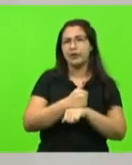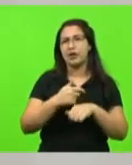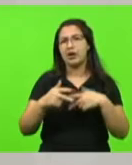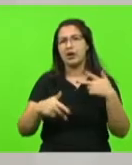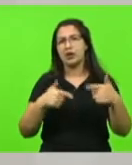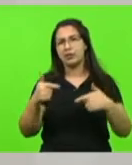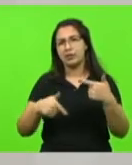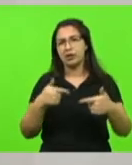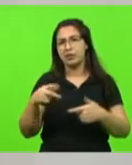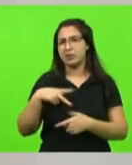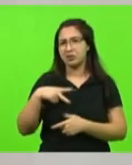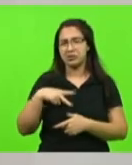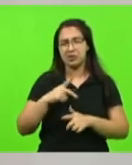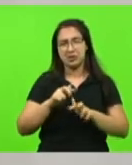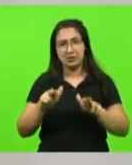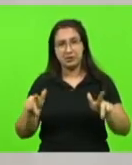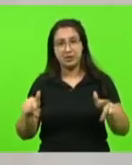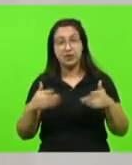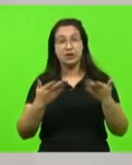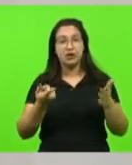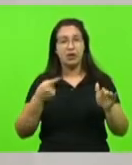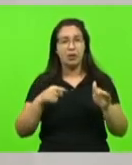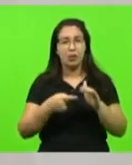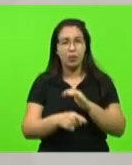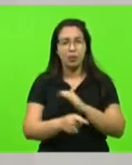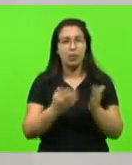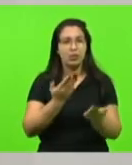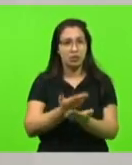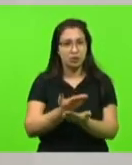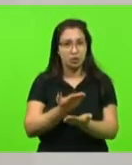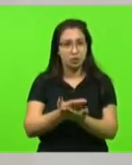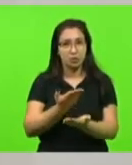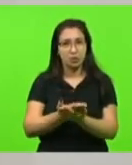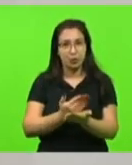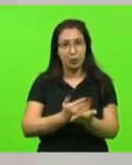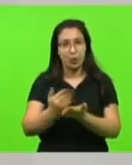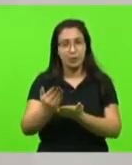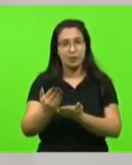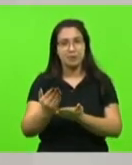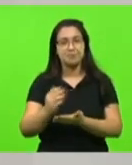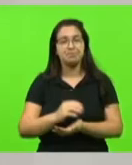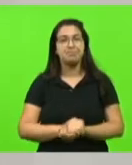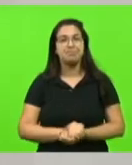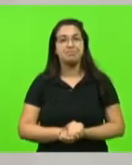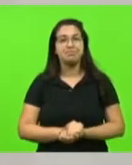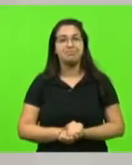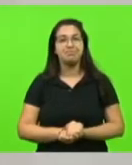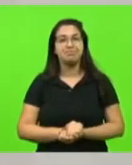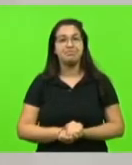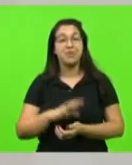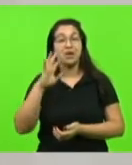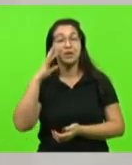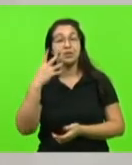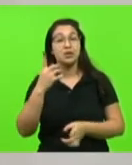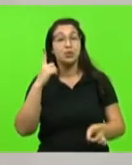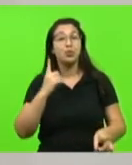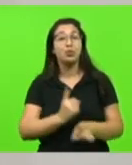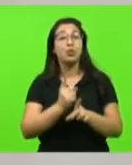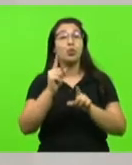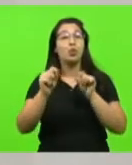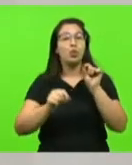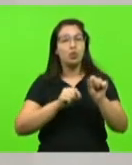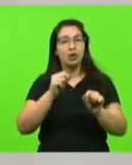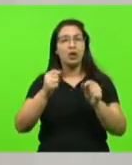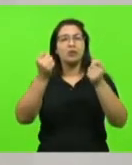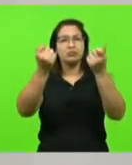deste Estado se aprofundaram nesses estudos. E sabe o que que a gente apurou, senhor presidente? Eu preciso